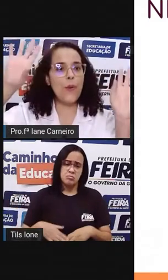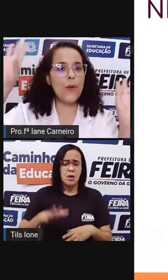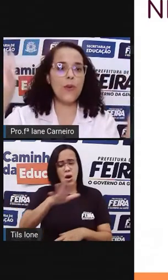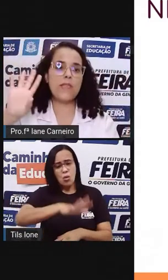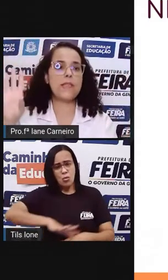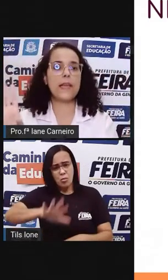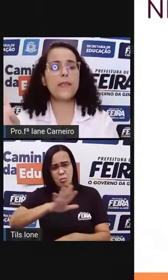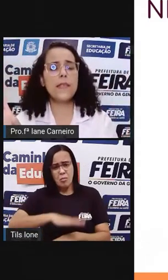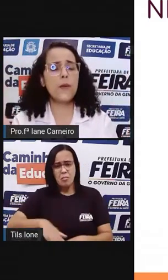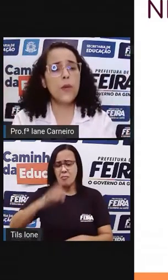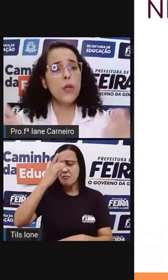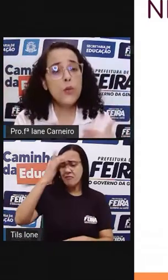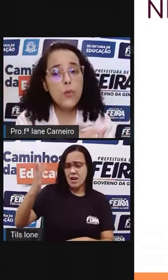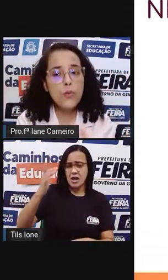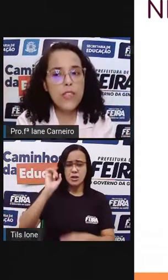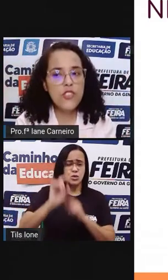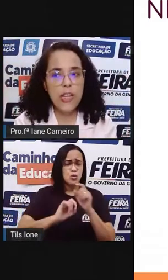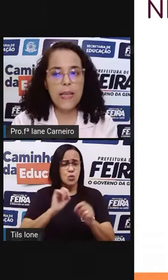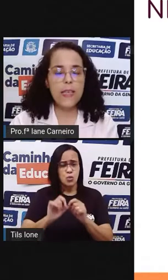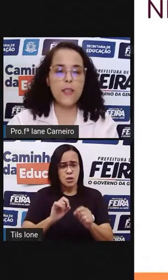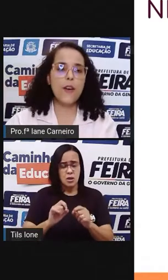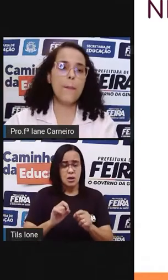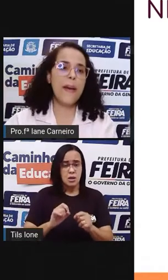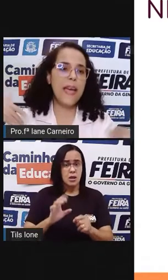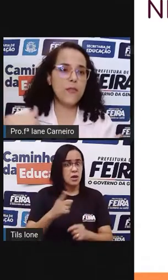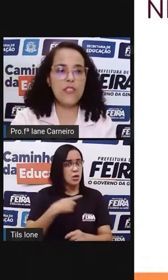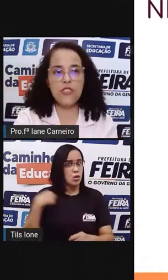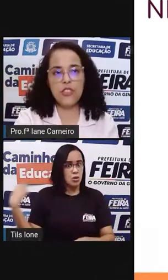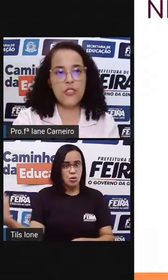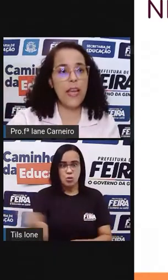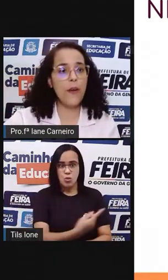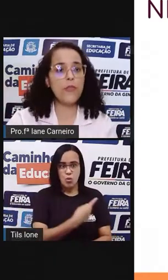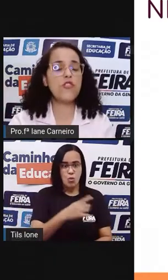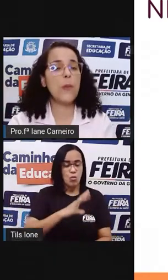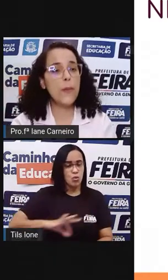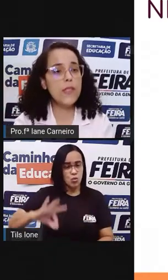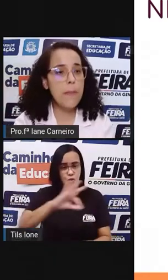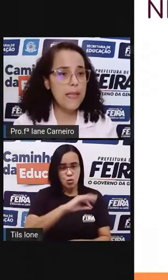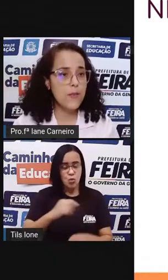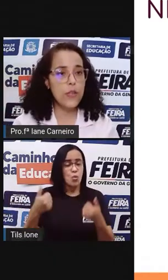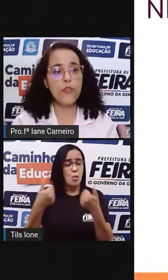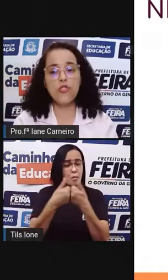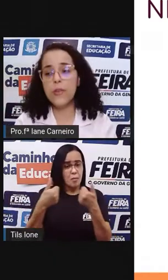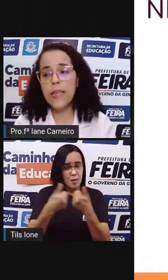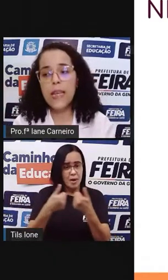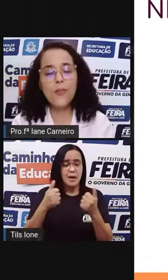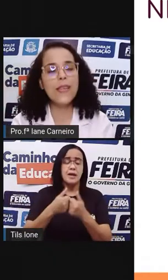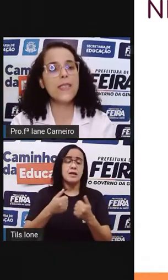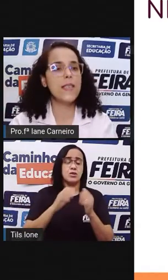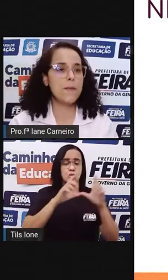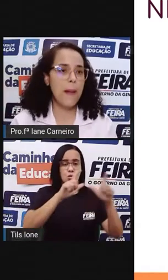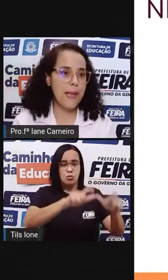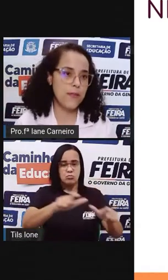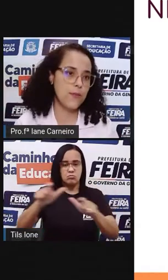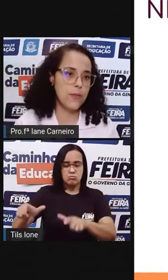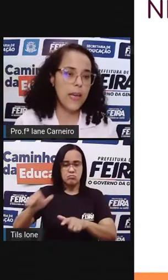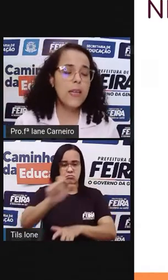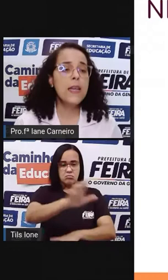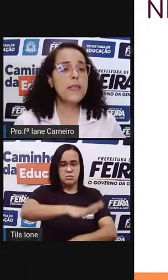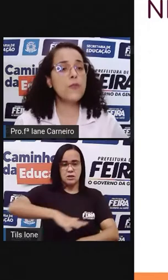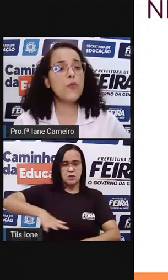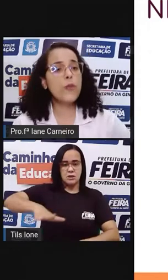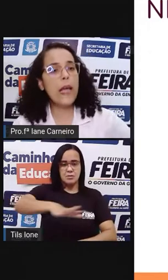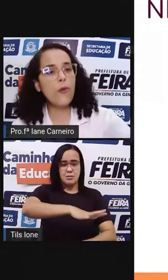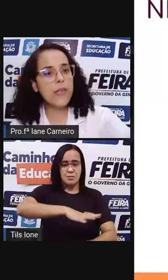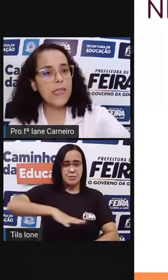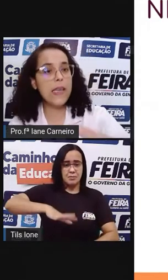o sol, a lua, as estrelas, não. Tudo que está aqui, ó, perto da gente, se chama um espaço. Eu estou dentro desse espaço, né?